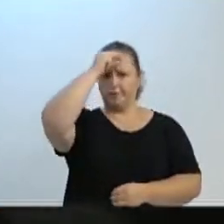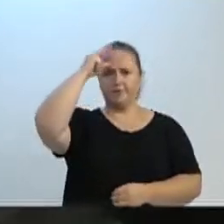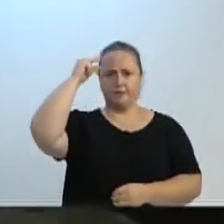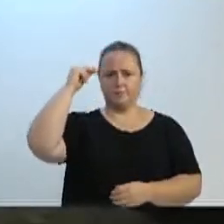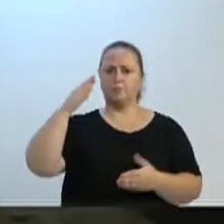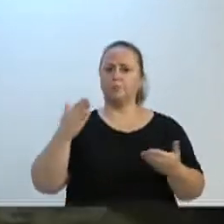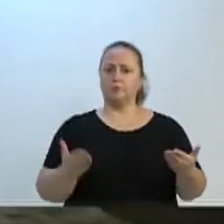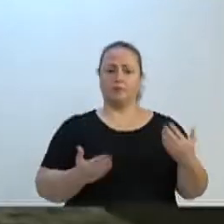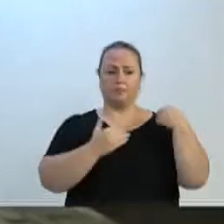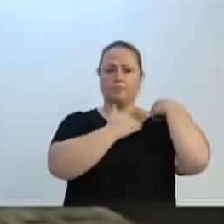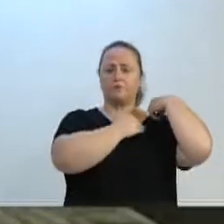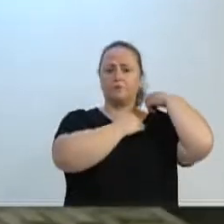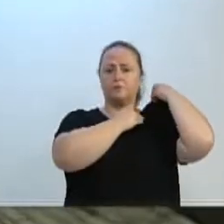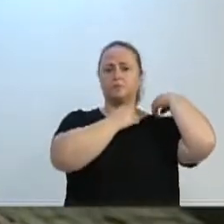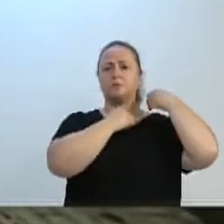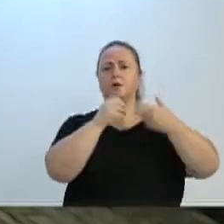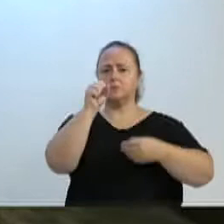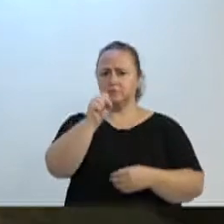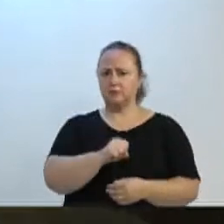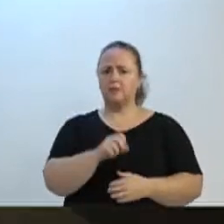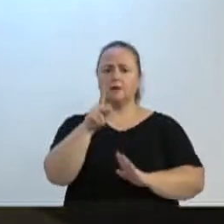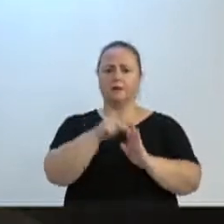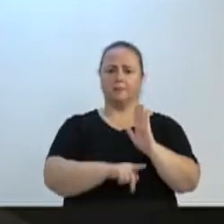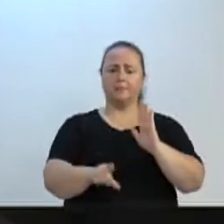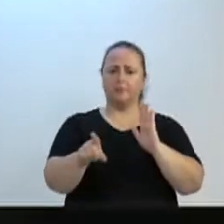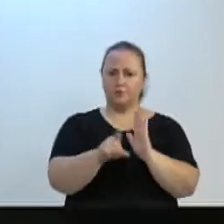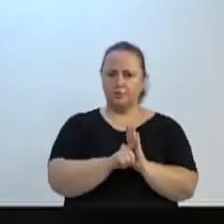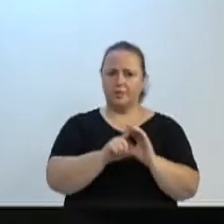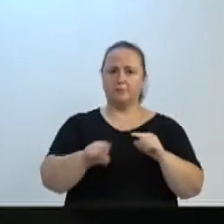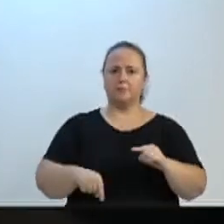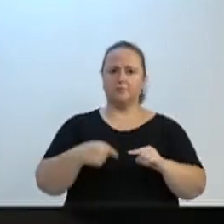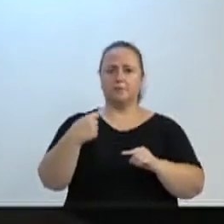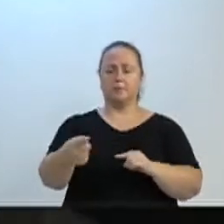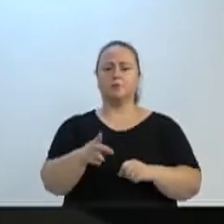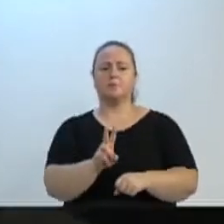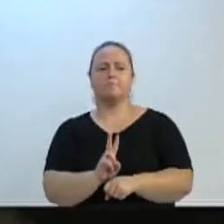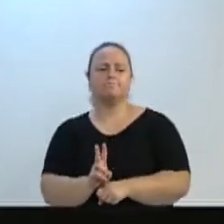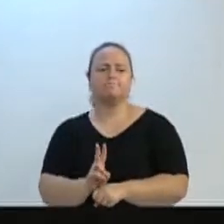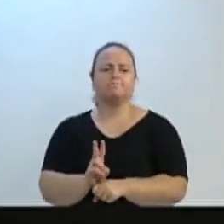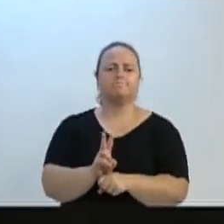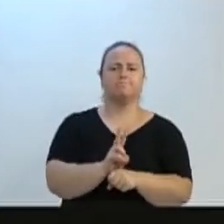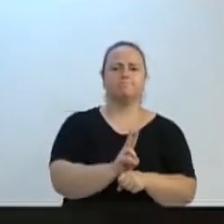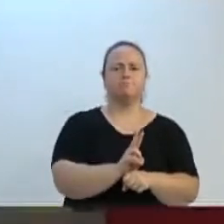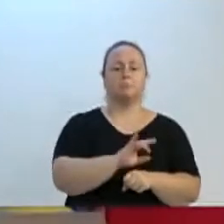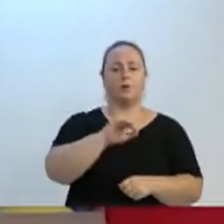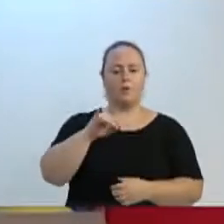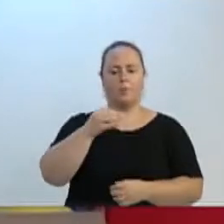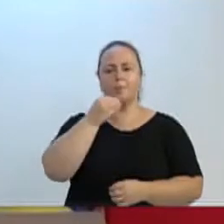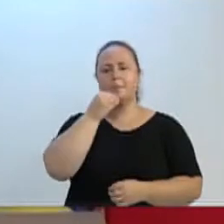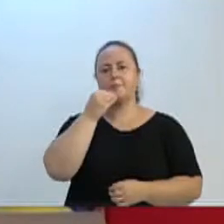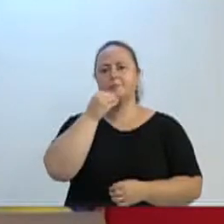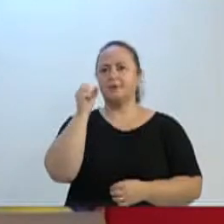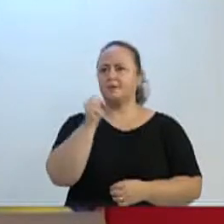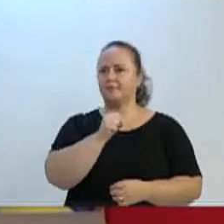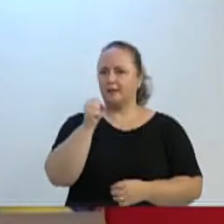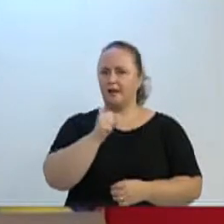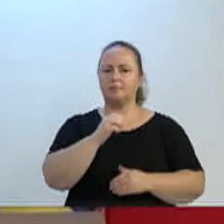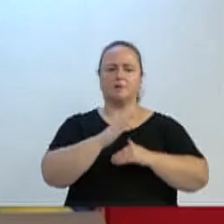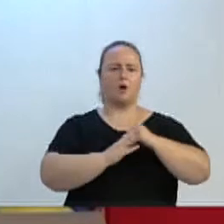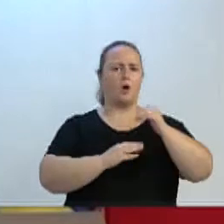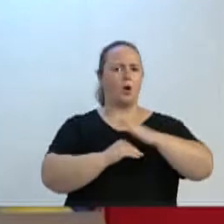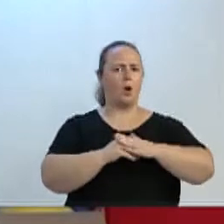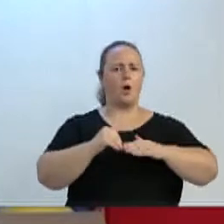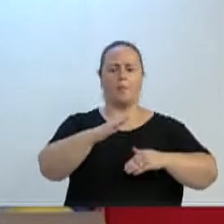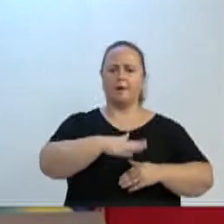do vereador é fazer projeto de lei e fiscalizar. Eu estou tendo a oportunidade de fiscalizar muitas obras da nossa